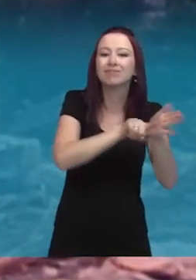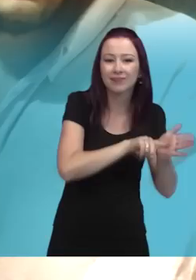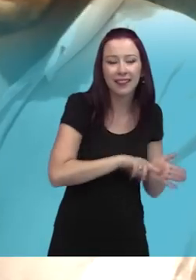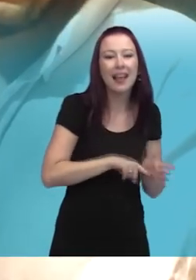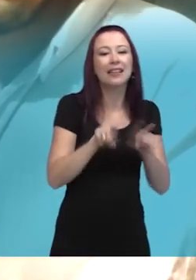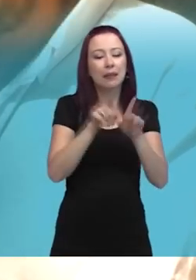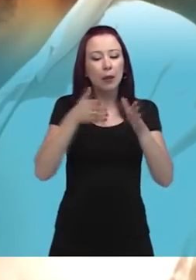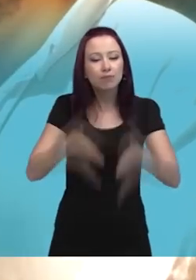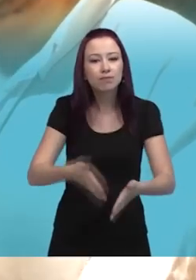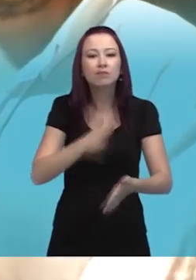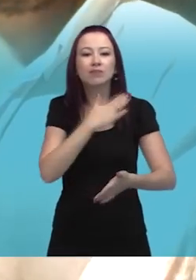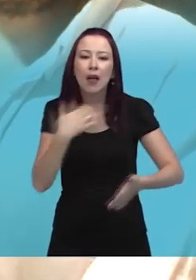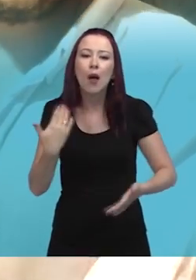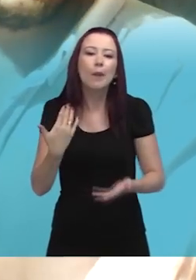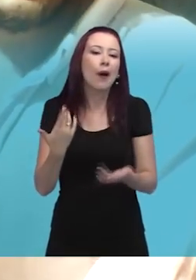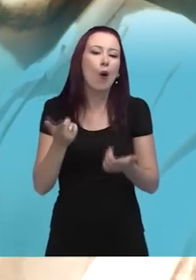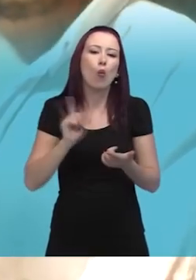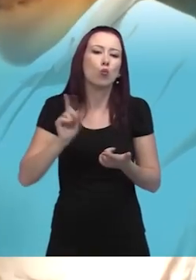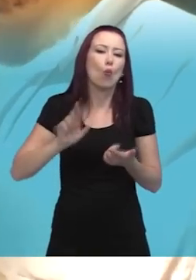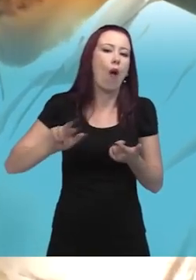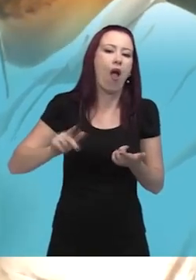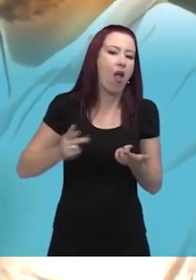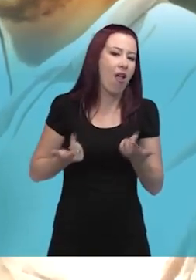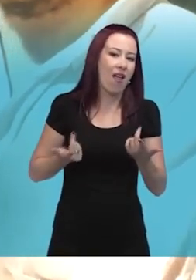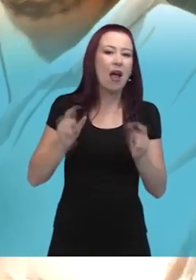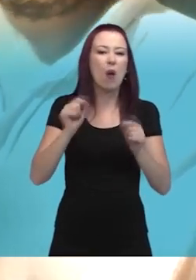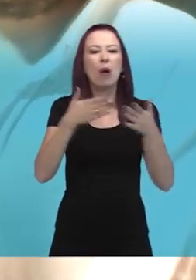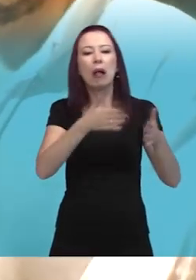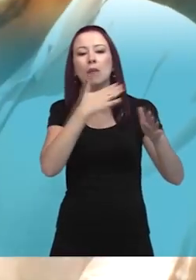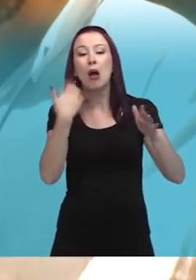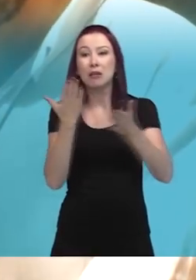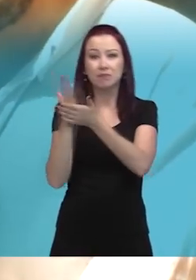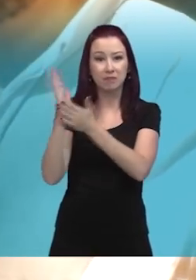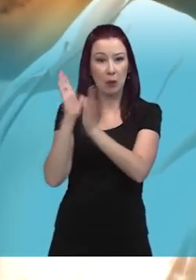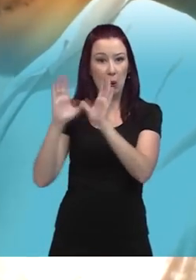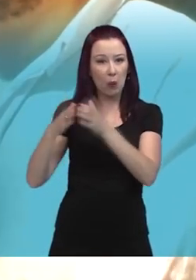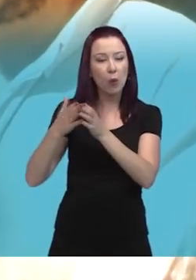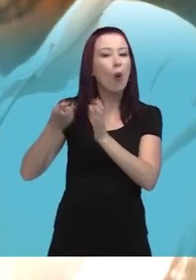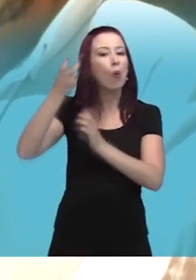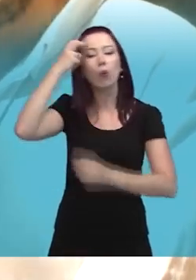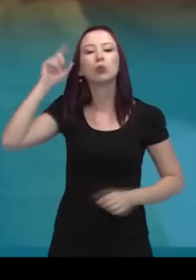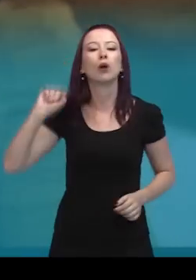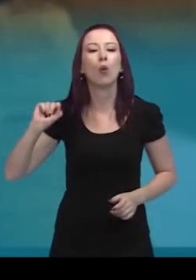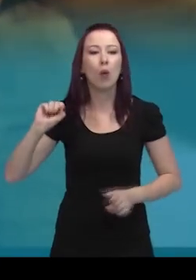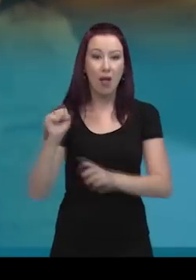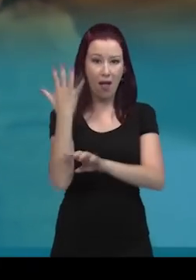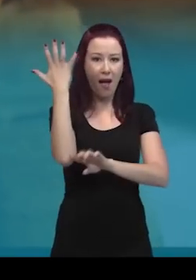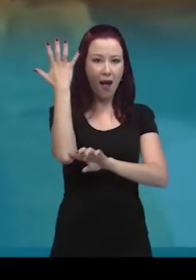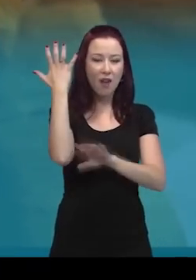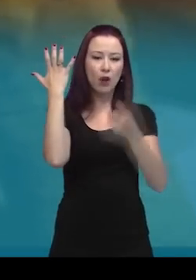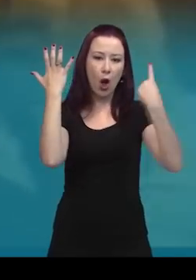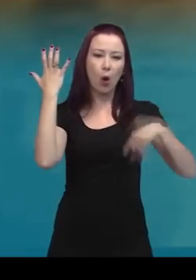sepultamento humano não é diferente. Você vai ter desde grupos que vão deixar o corpo apodrecendo numa árvore, você vai encontrar grupos que têm uma